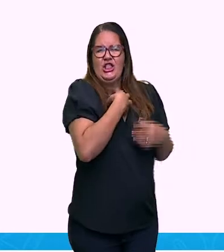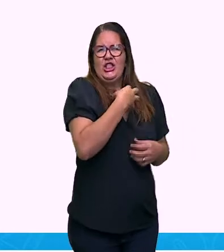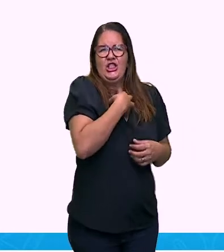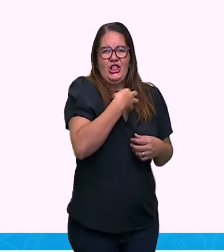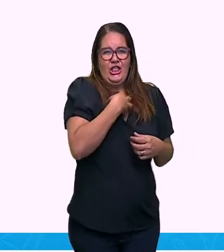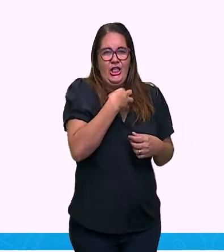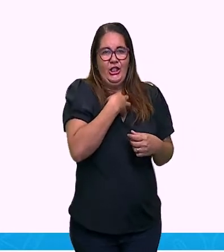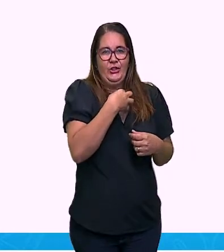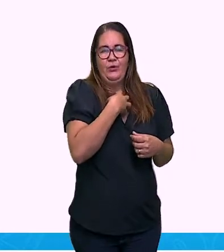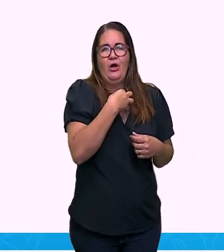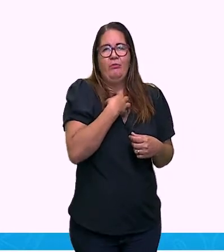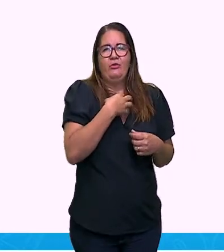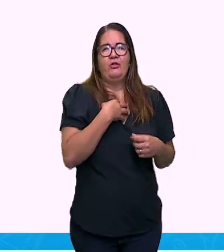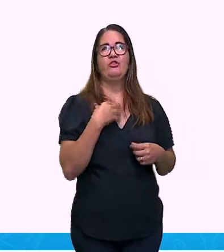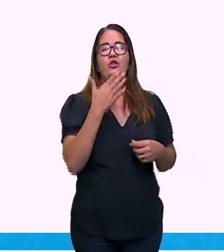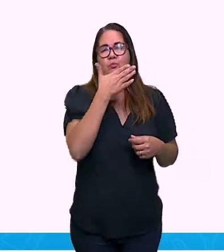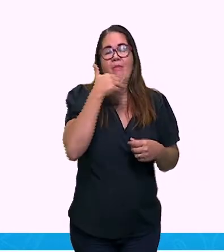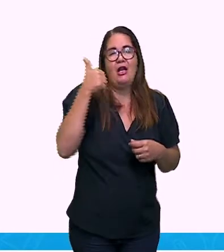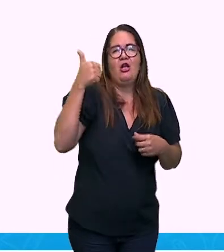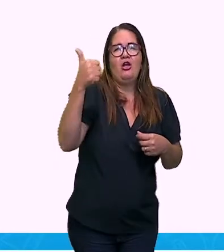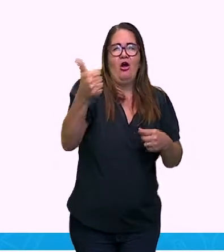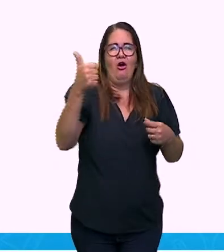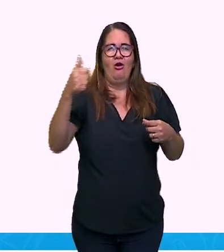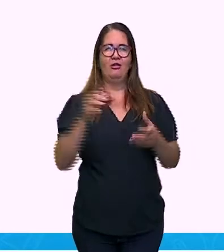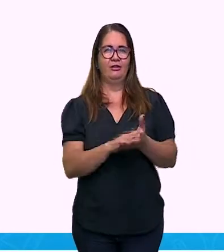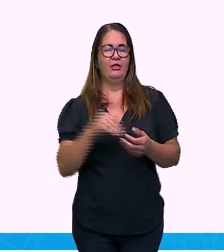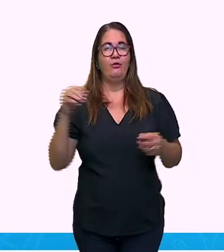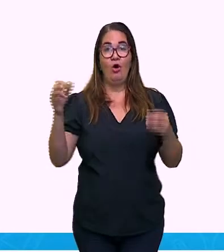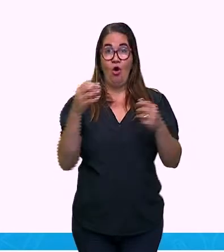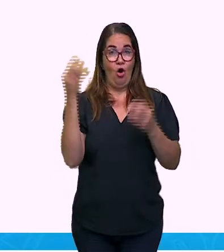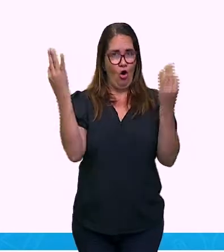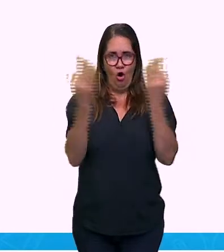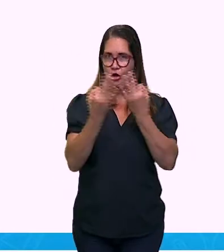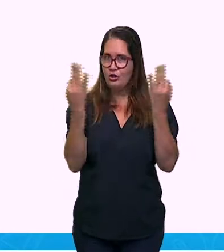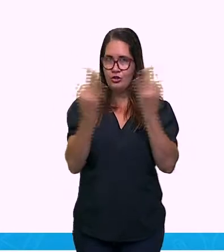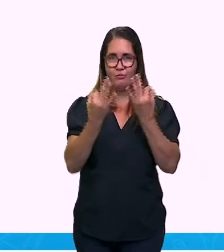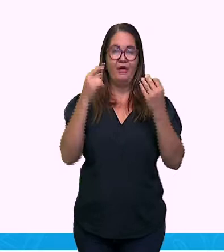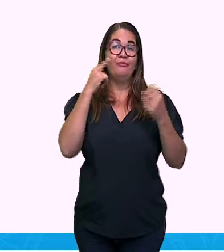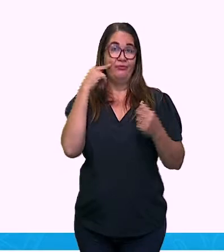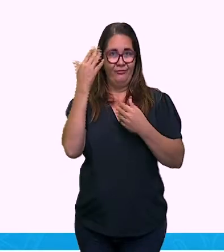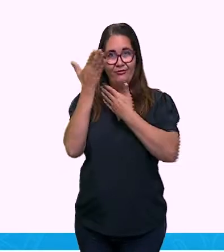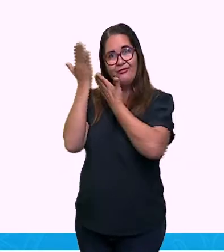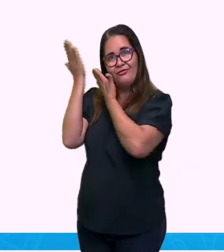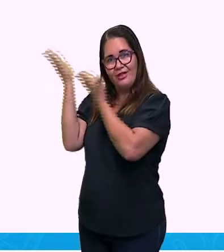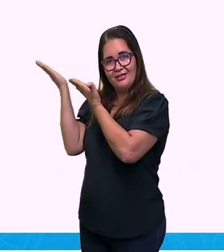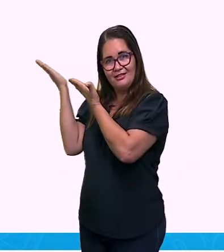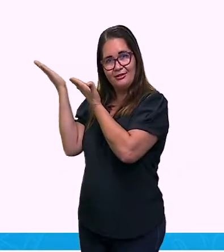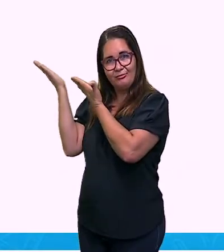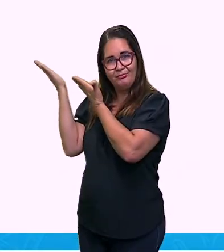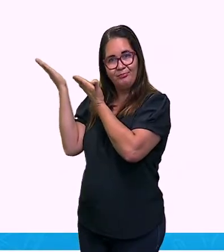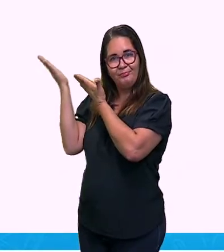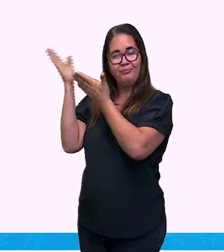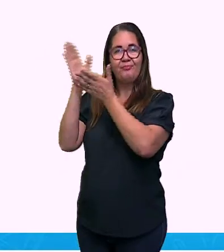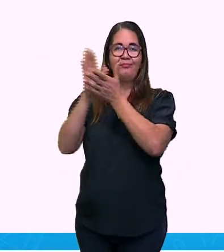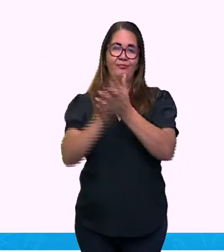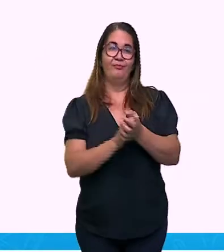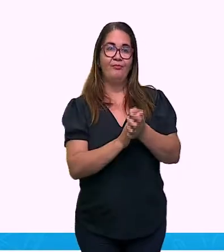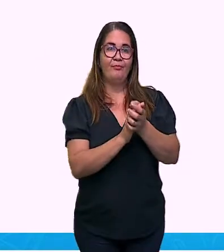ela tem verbo. Nós temos aqui o verbo tô. Cadê a caneta, professora?